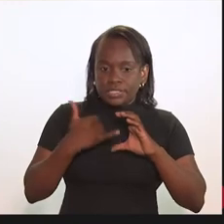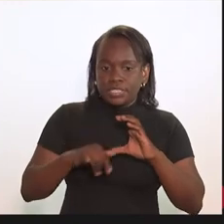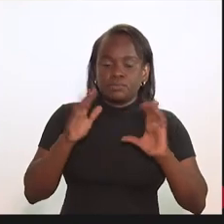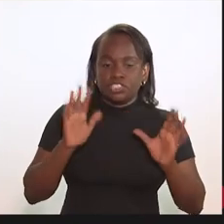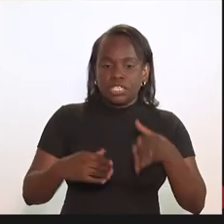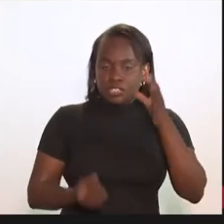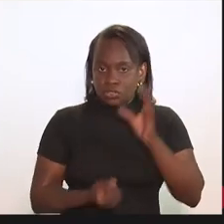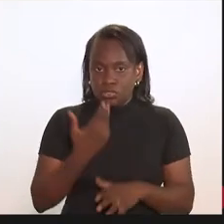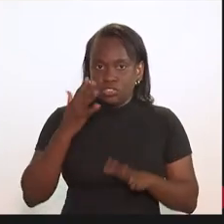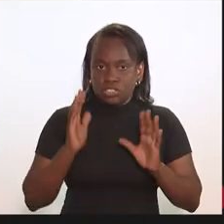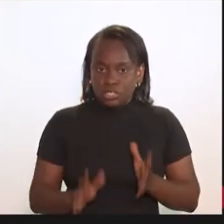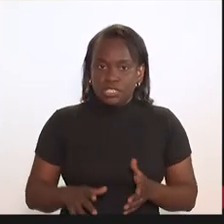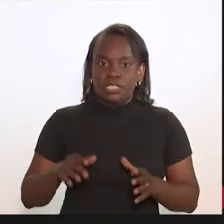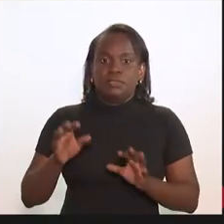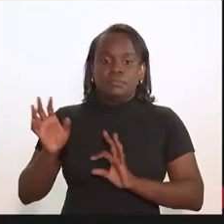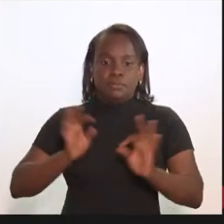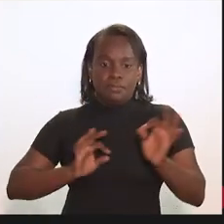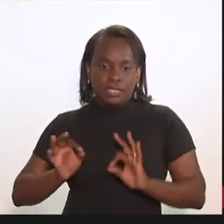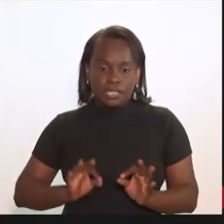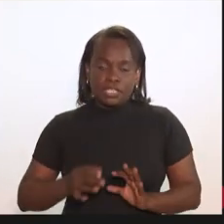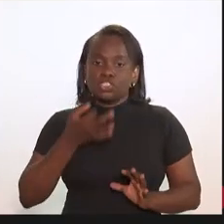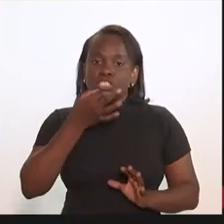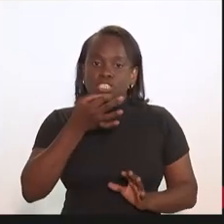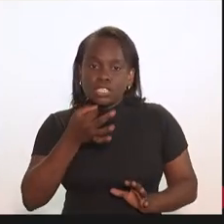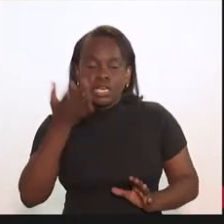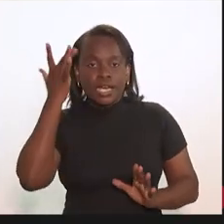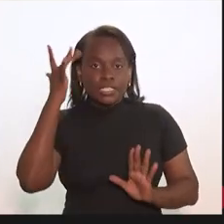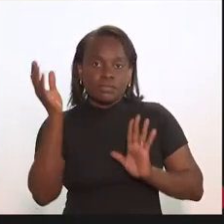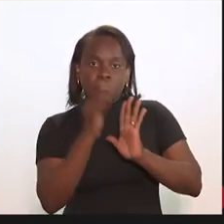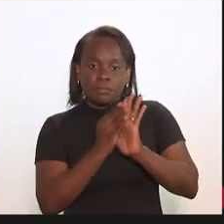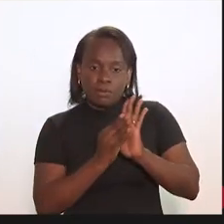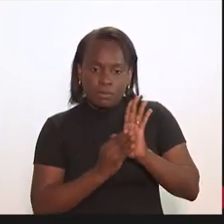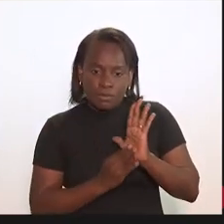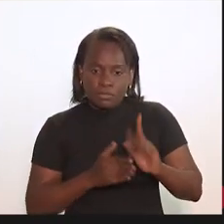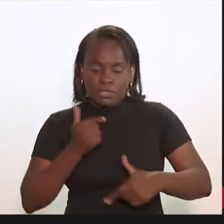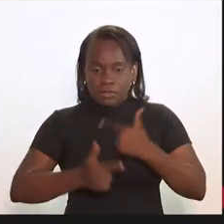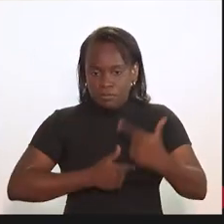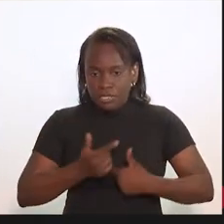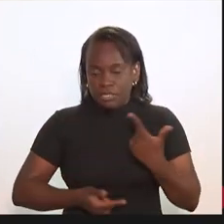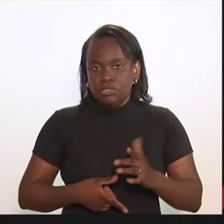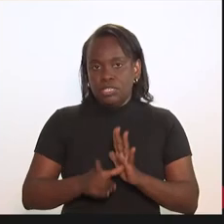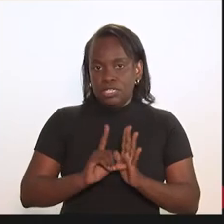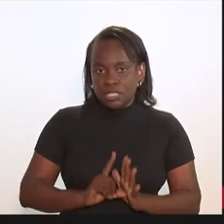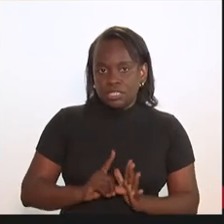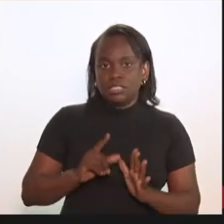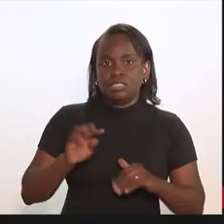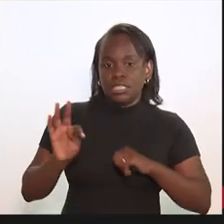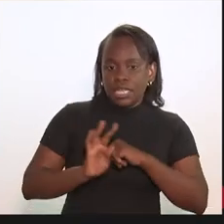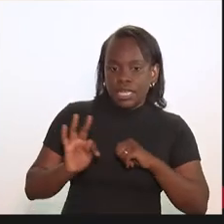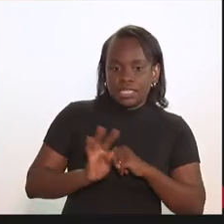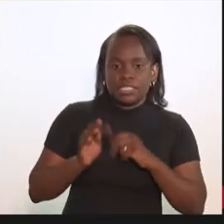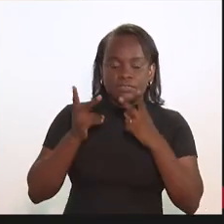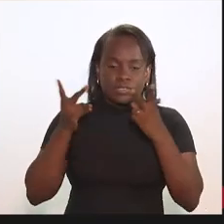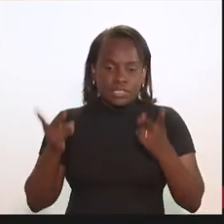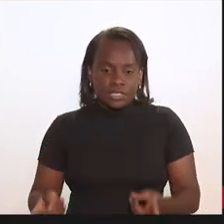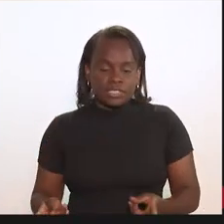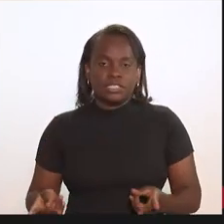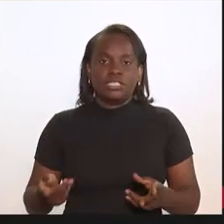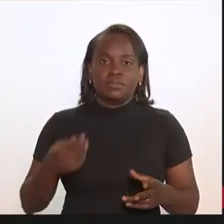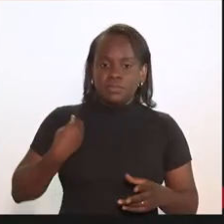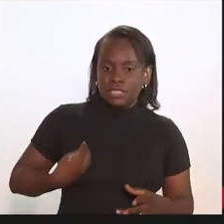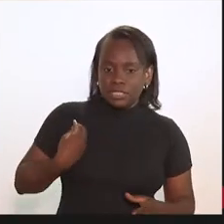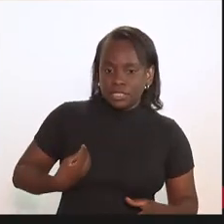grupo de WhatsApp já criado, estar inserindo as sugestões de um cronograma de trabalho, visitas técnicas,